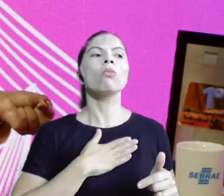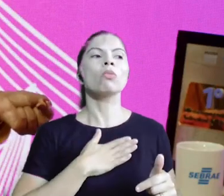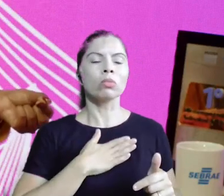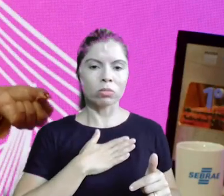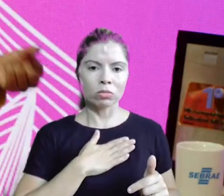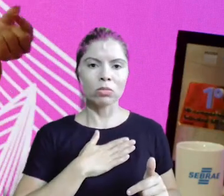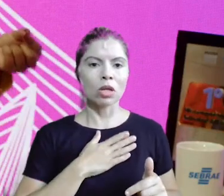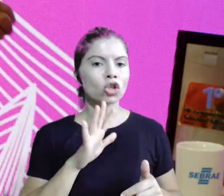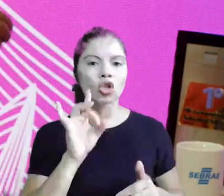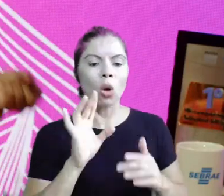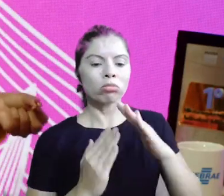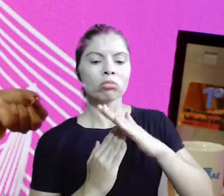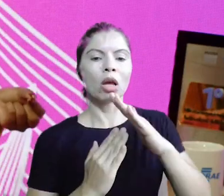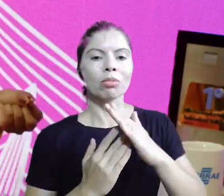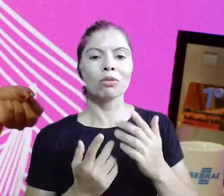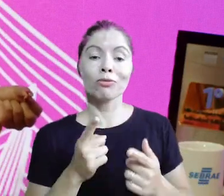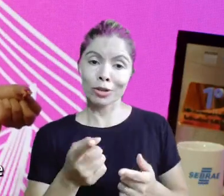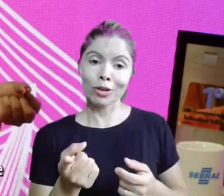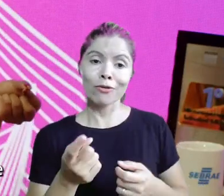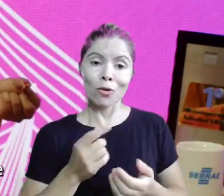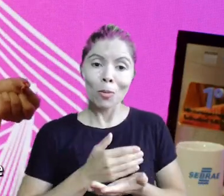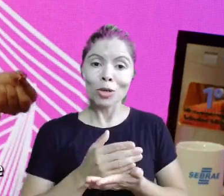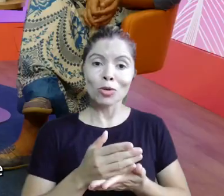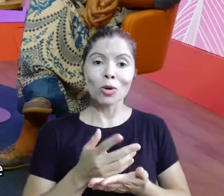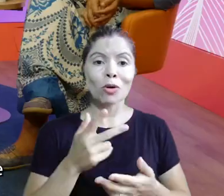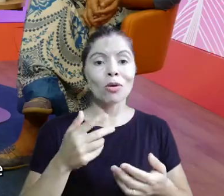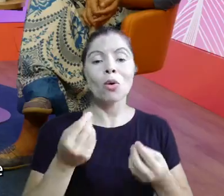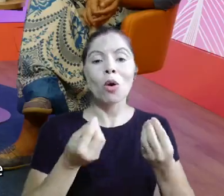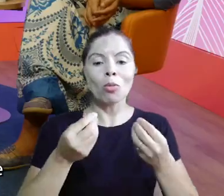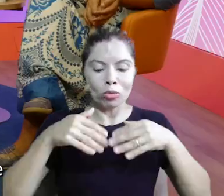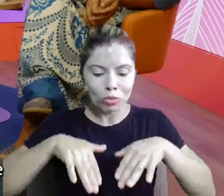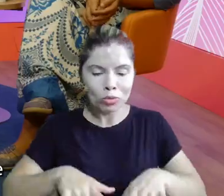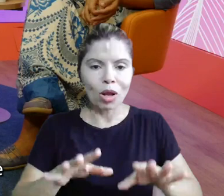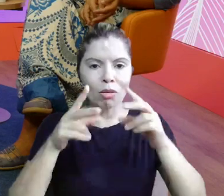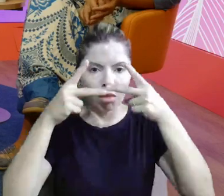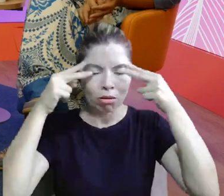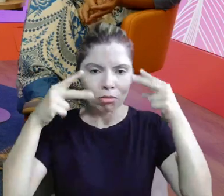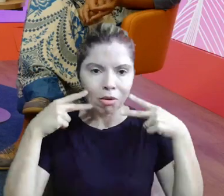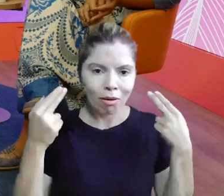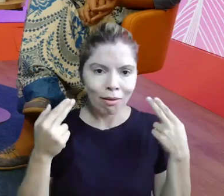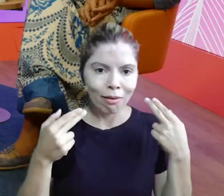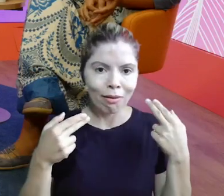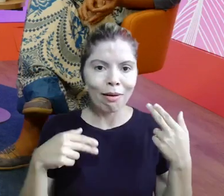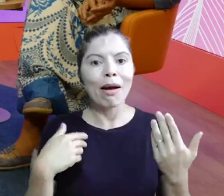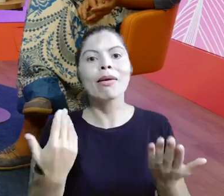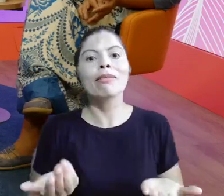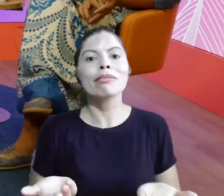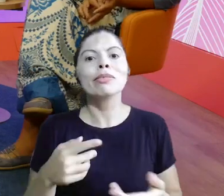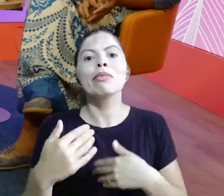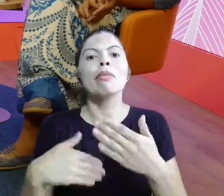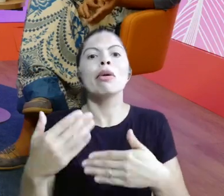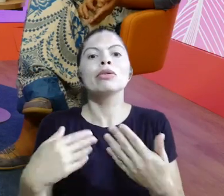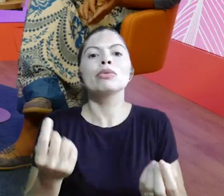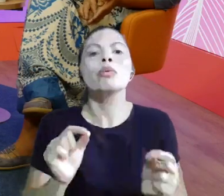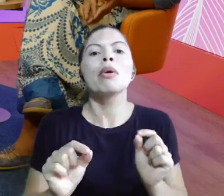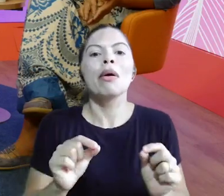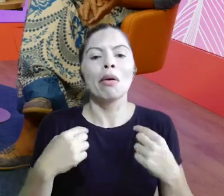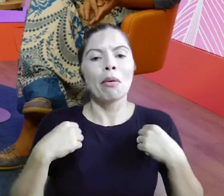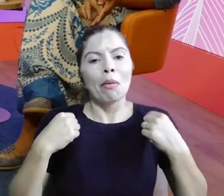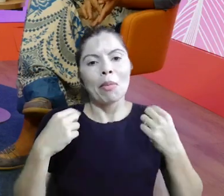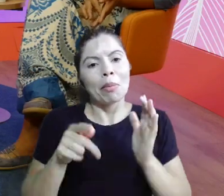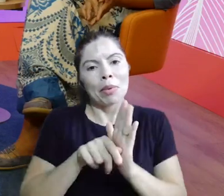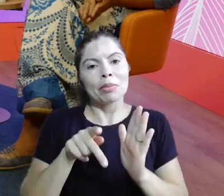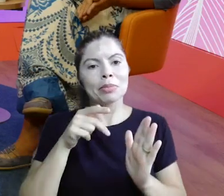saia, é o que faz sentir na minha vida. E tanto é que eu comecei na lingerie. E olha onde eu fui parar, na vestida de saia. E eu